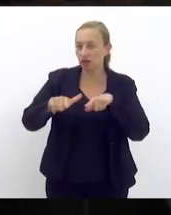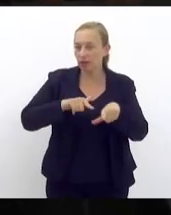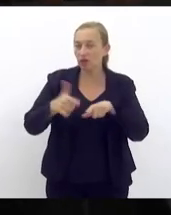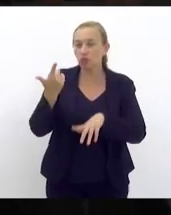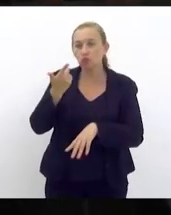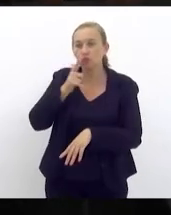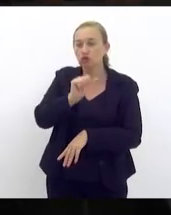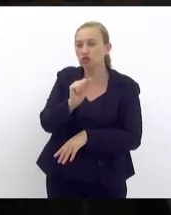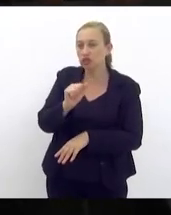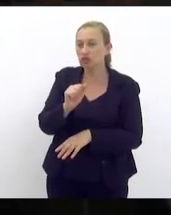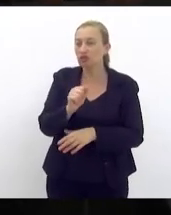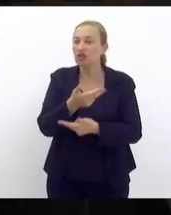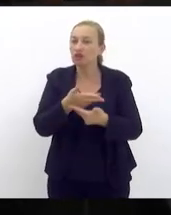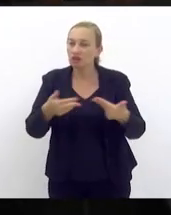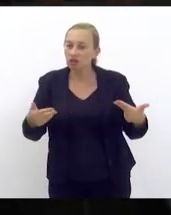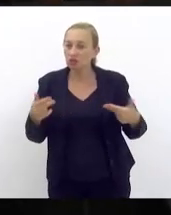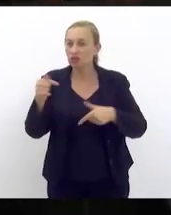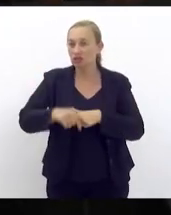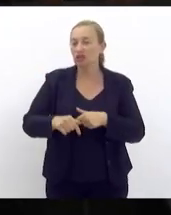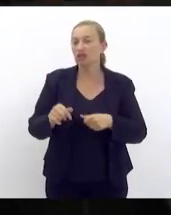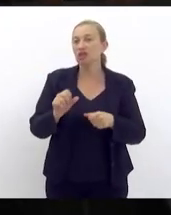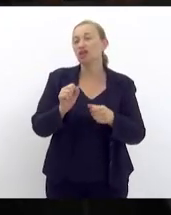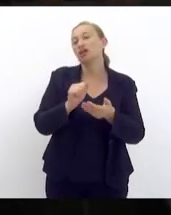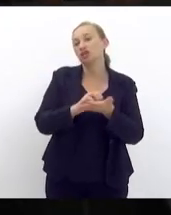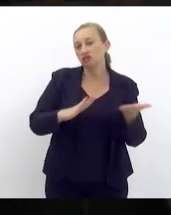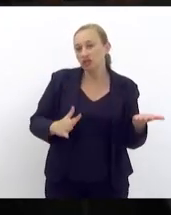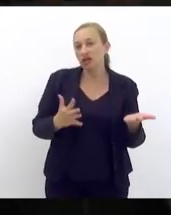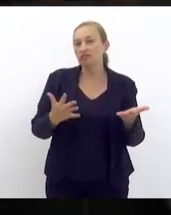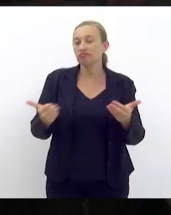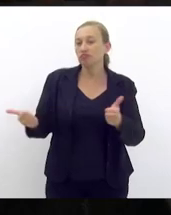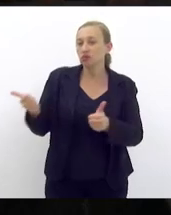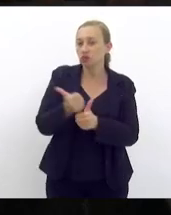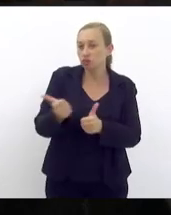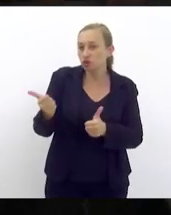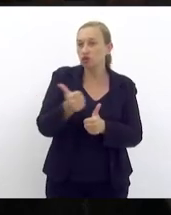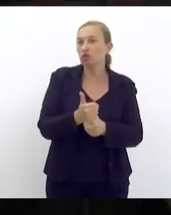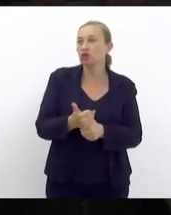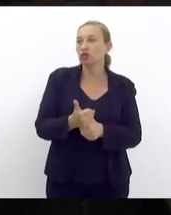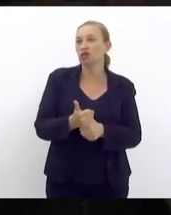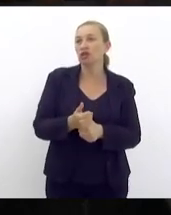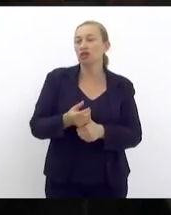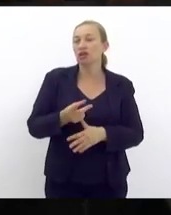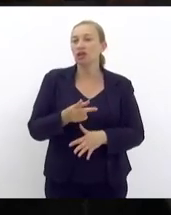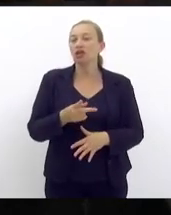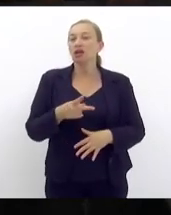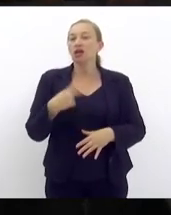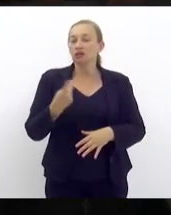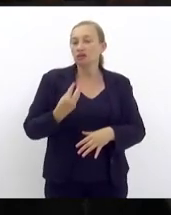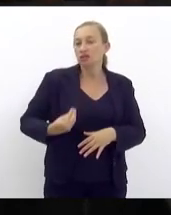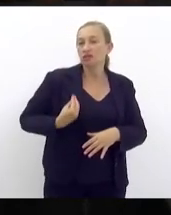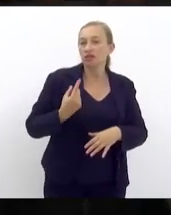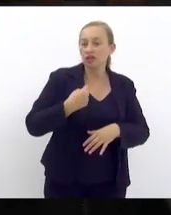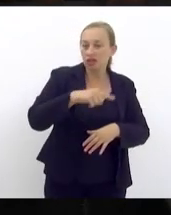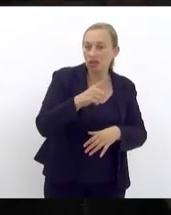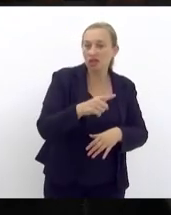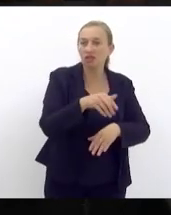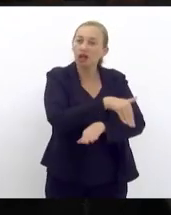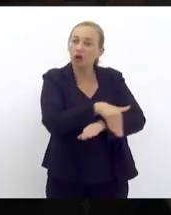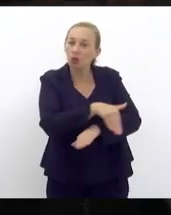conseguiu fazer muitas coisas aqui muitas atividades tentar substituir a nossa presença nas ruas com